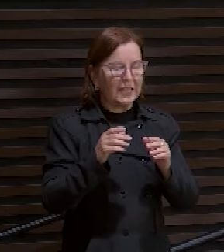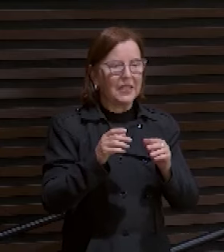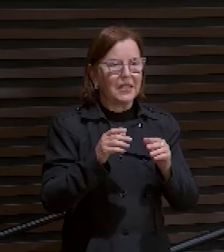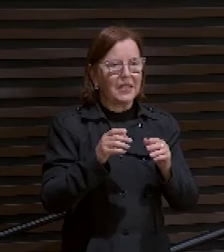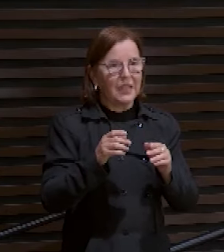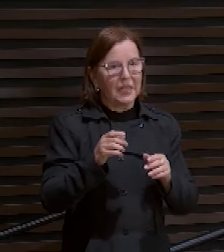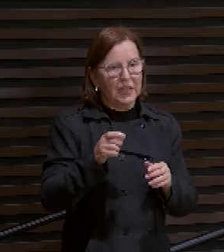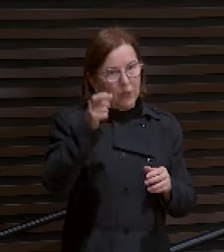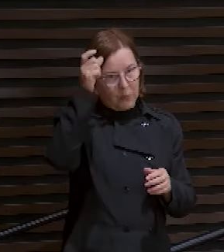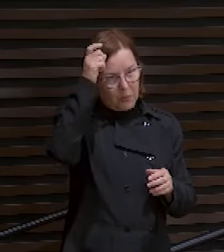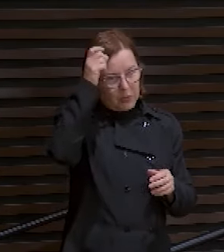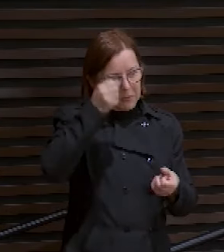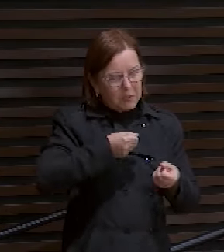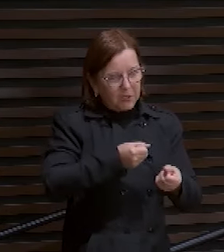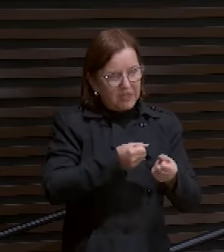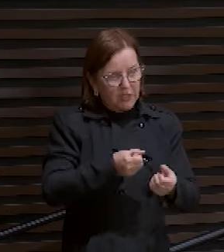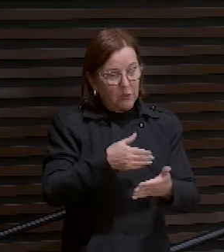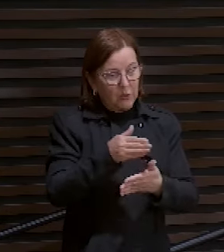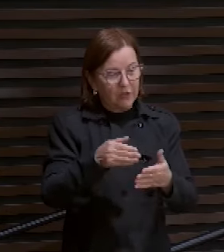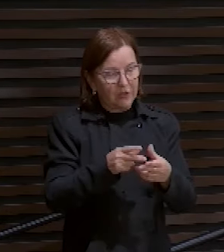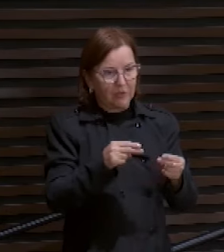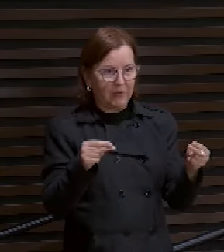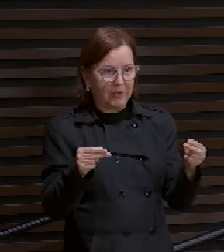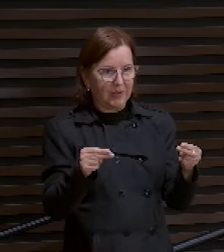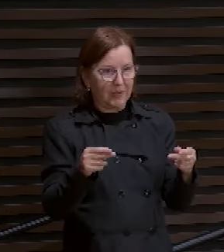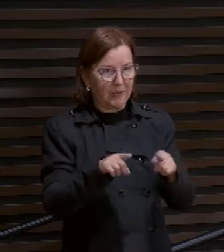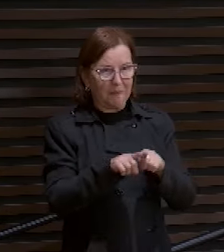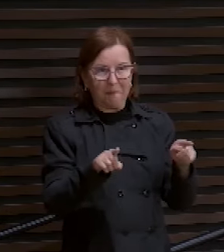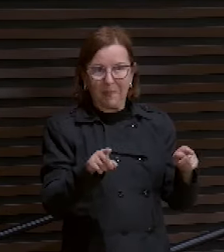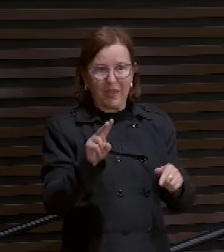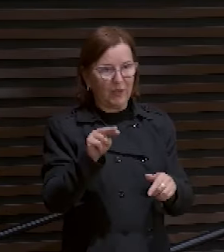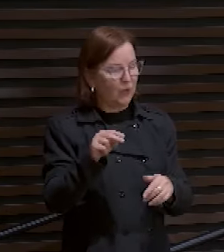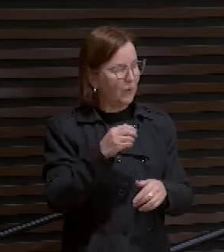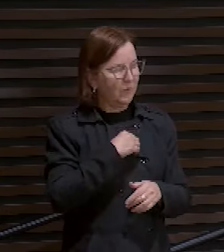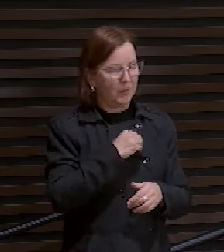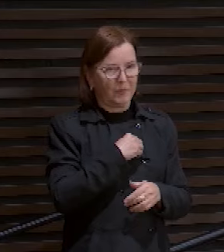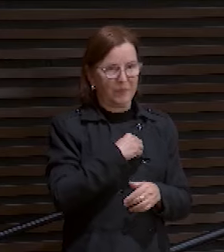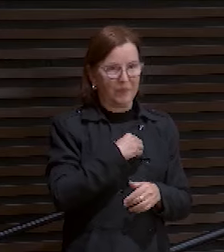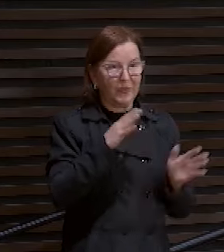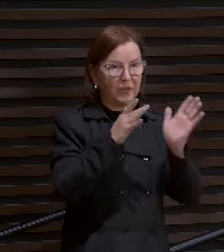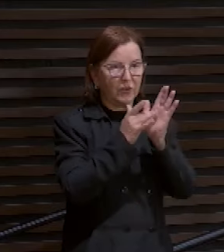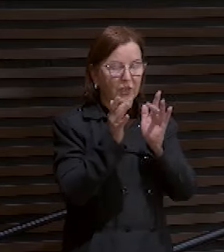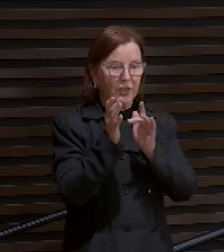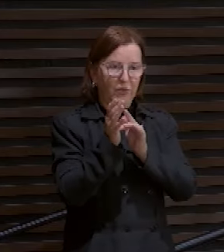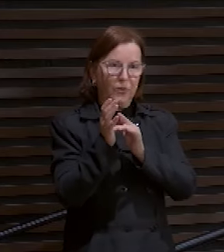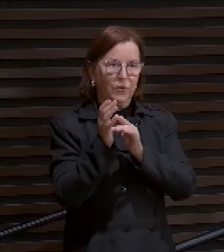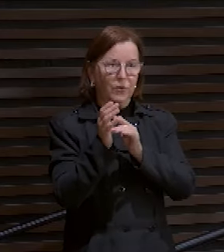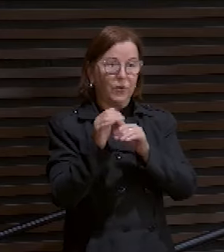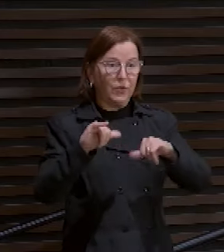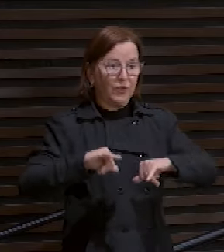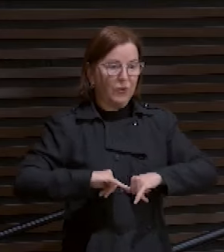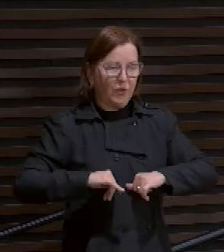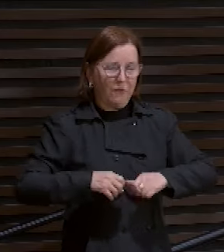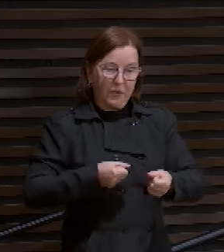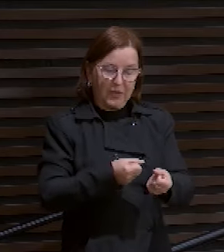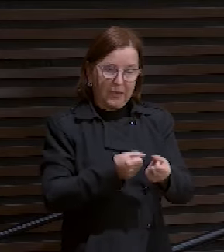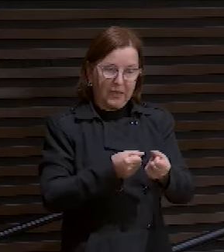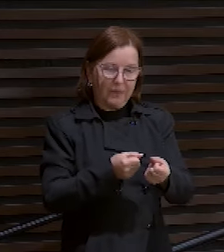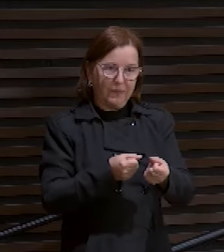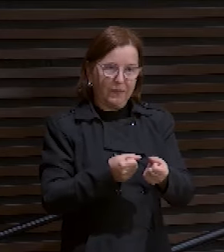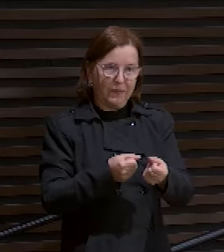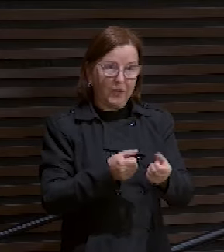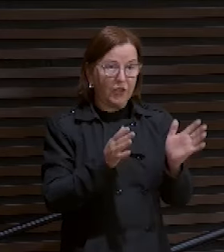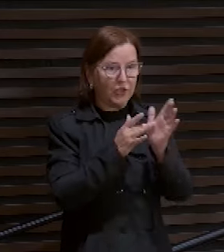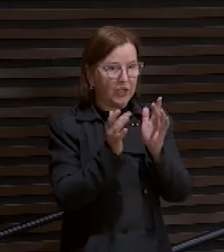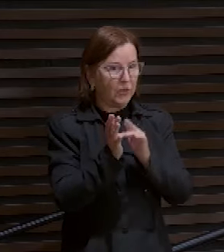a nossa semelhança, mas sem pecado. Ele foi tentado, Jesus não foi tentado interiormente.